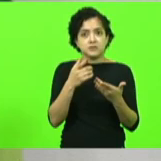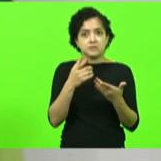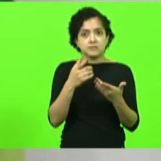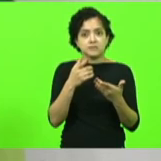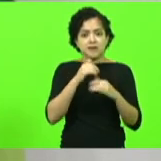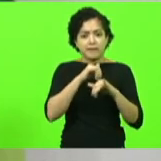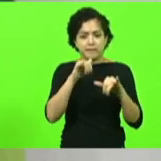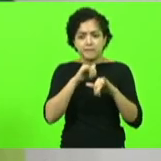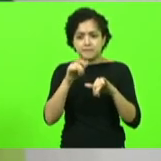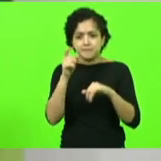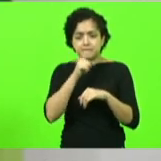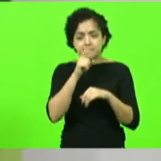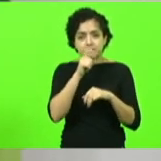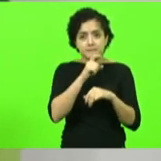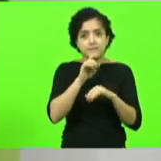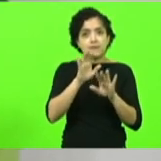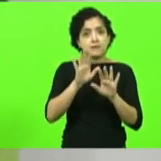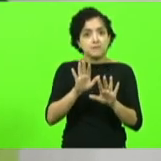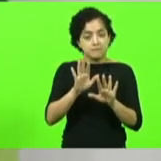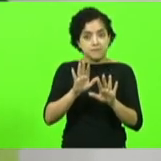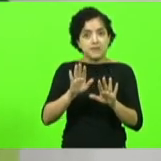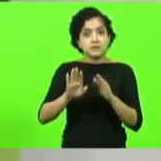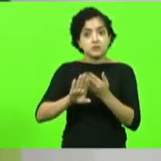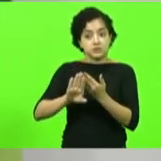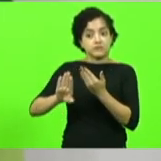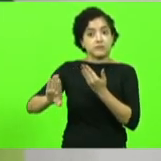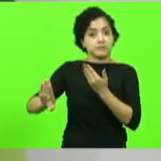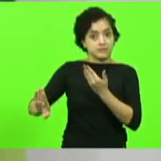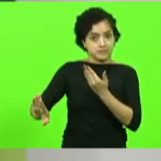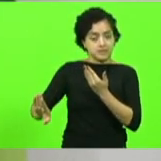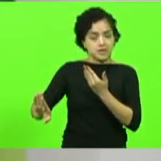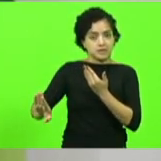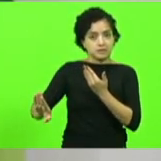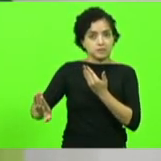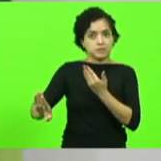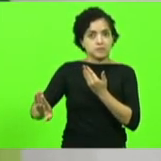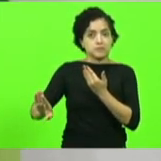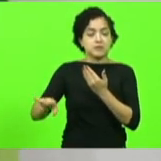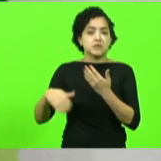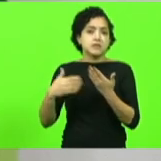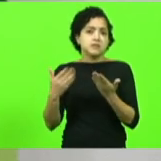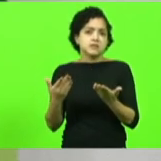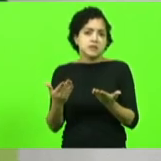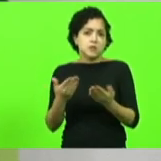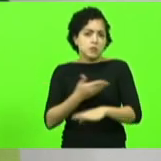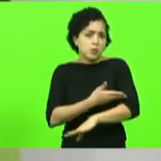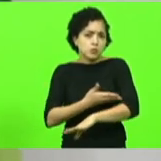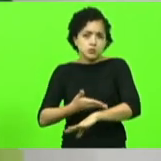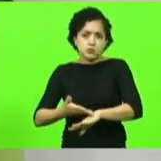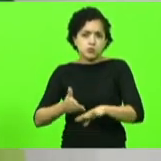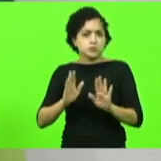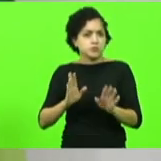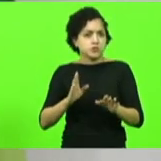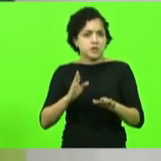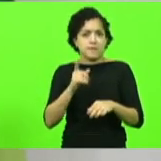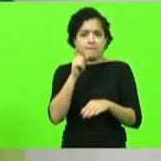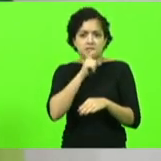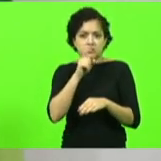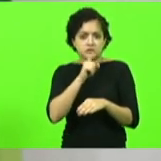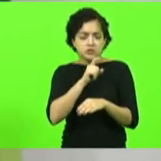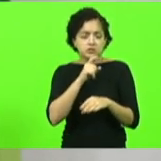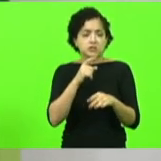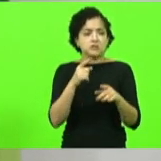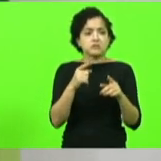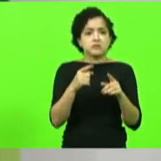o governo já foi afastado por mentir então ela é acostumada a mentir mentiu na questão do